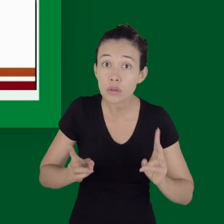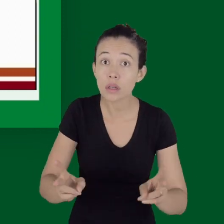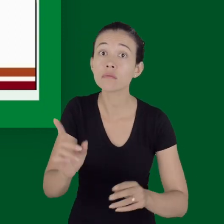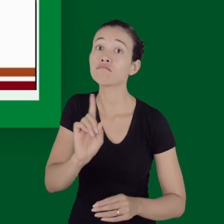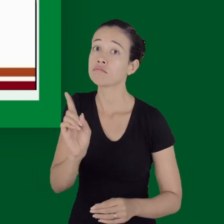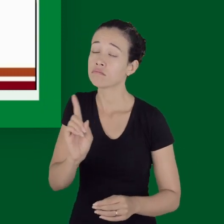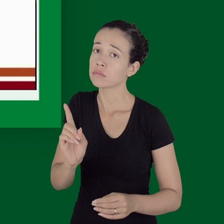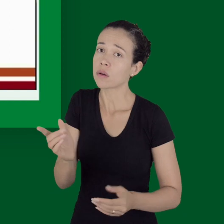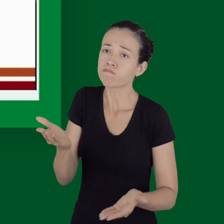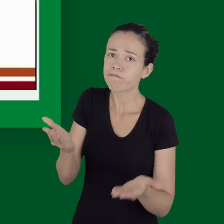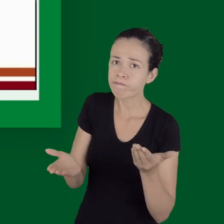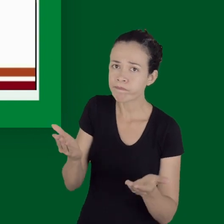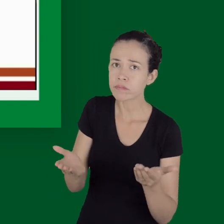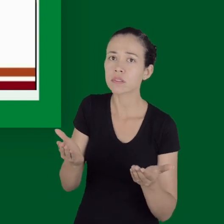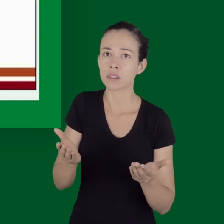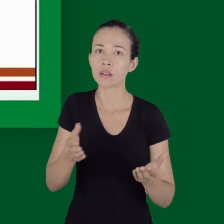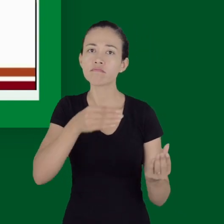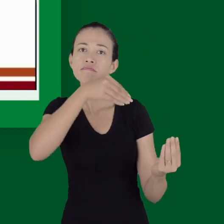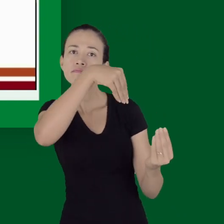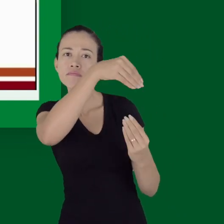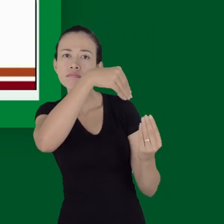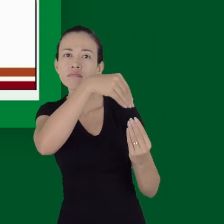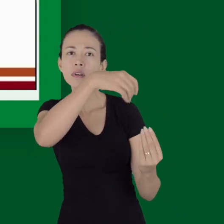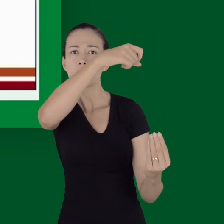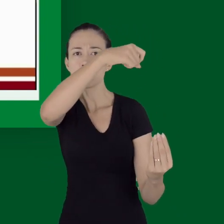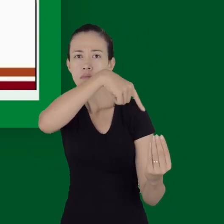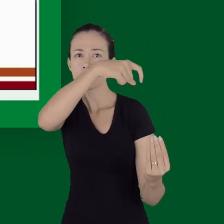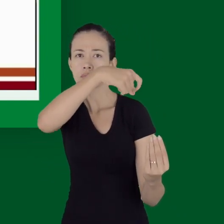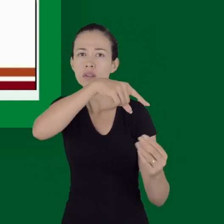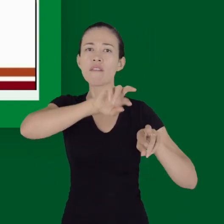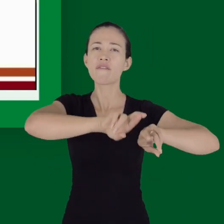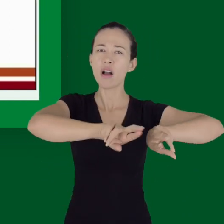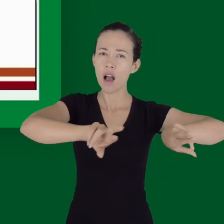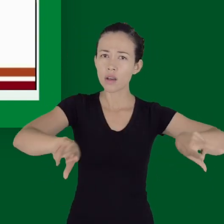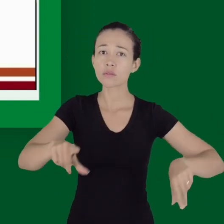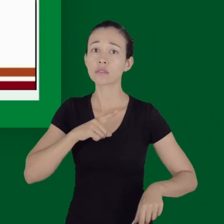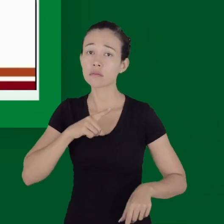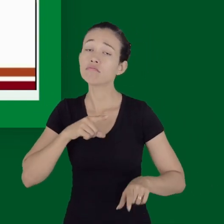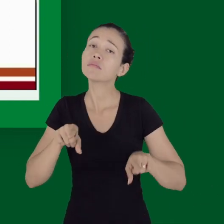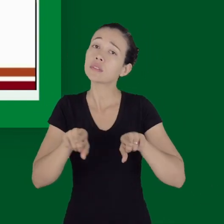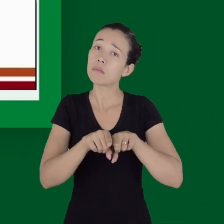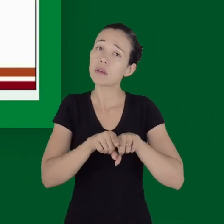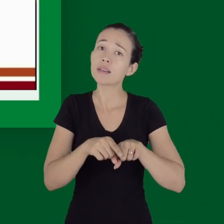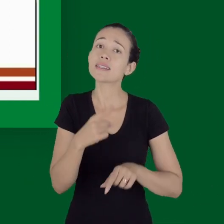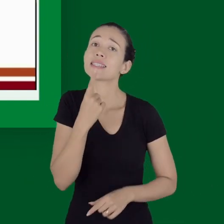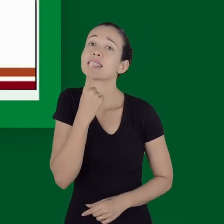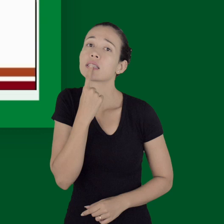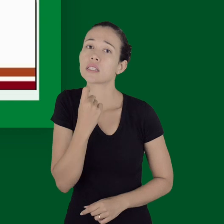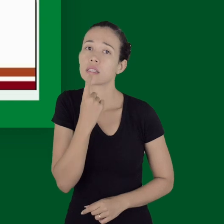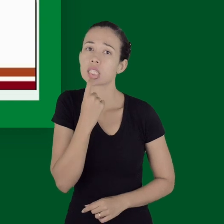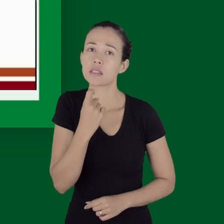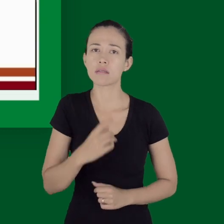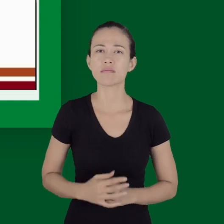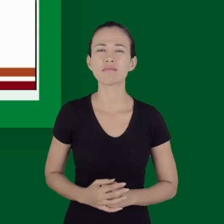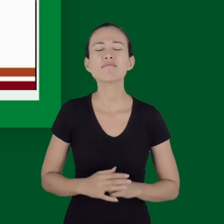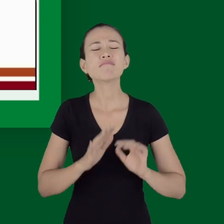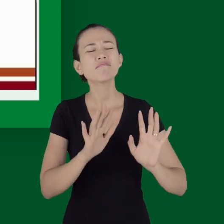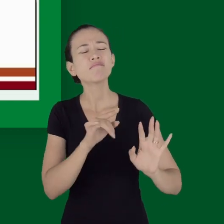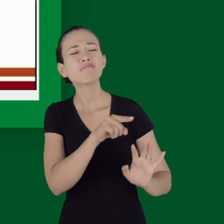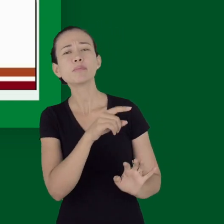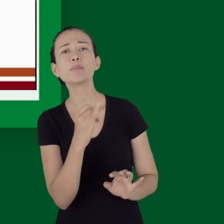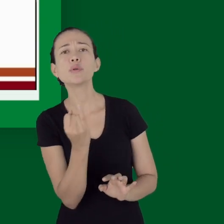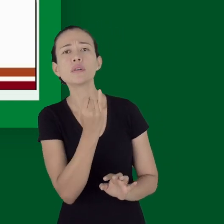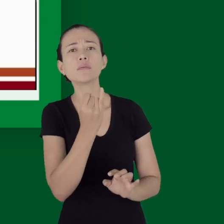E por que que essa questão, essa última parte que eu falei da reposição volêmica, incluindo a transfusão sanguínea, ela é tão importante?